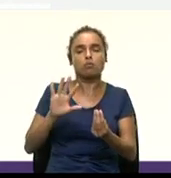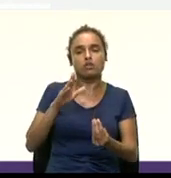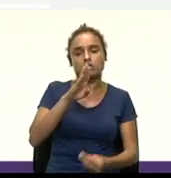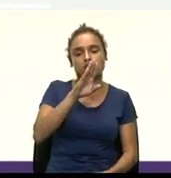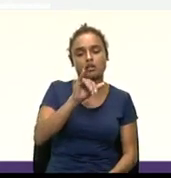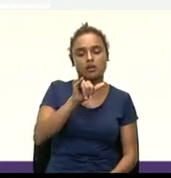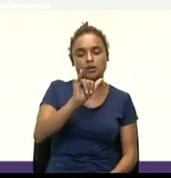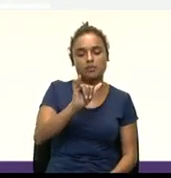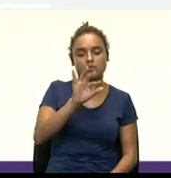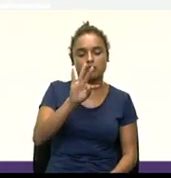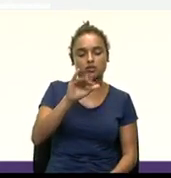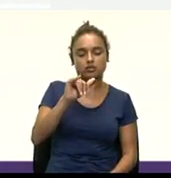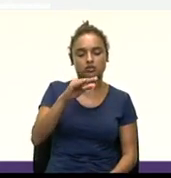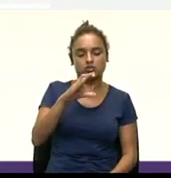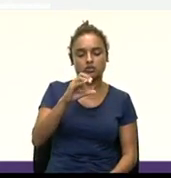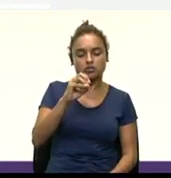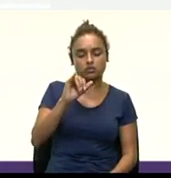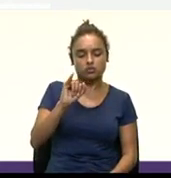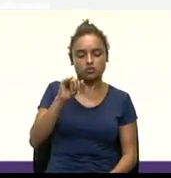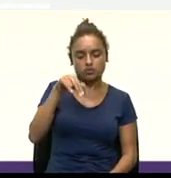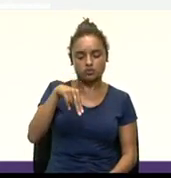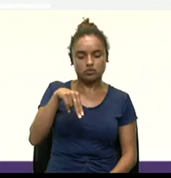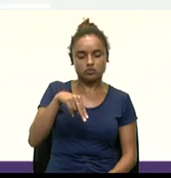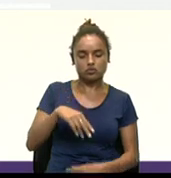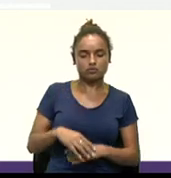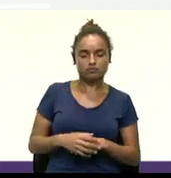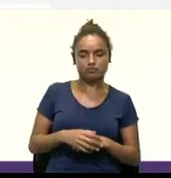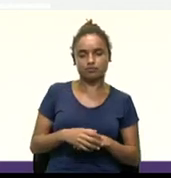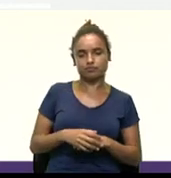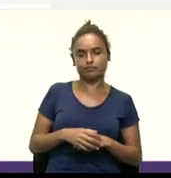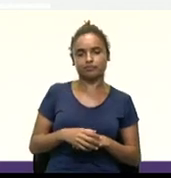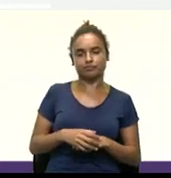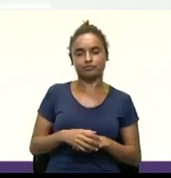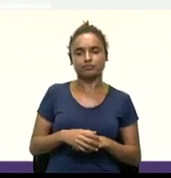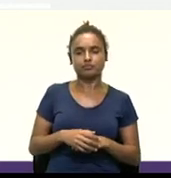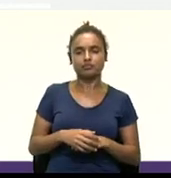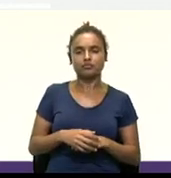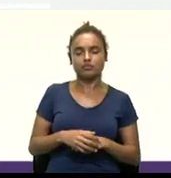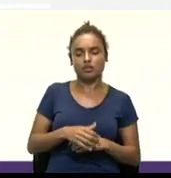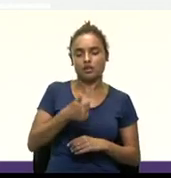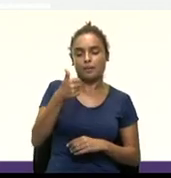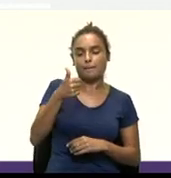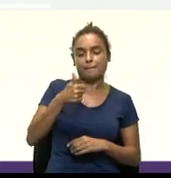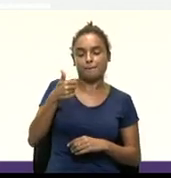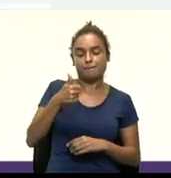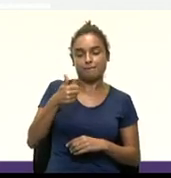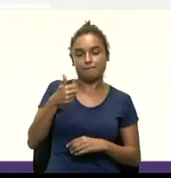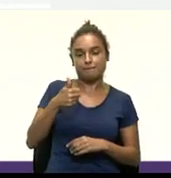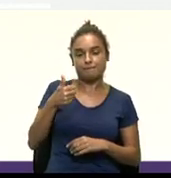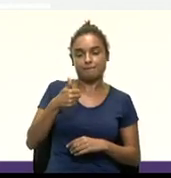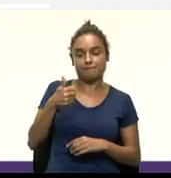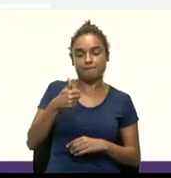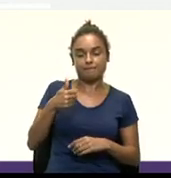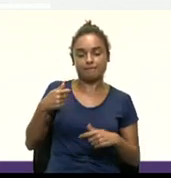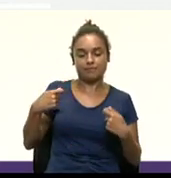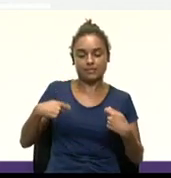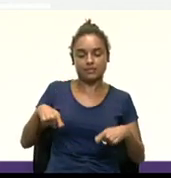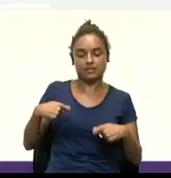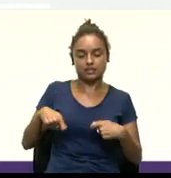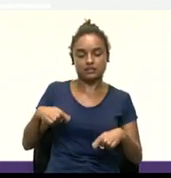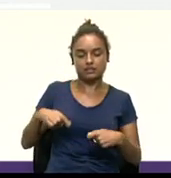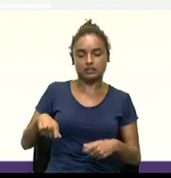como funciona a Bitcoin. Olha só, então, primeiro passo, então, precisam ter